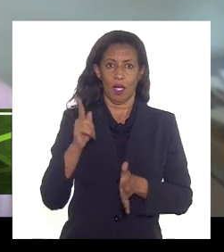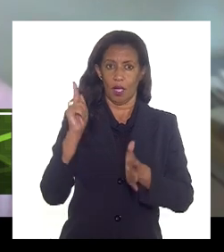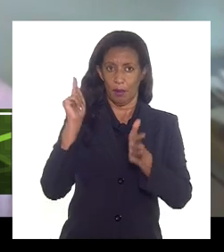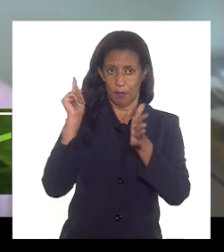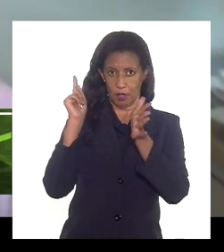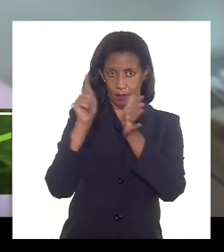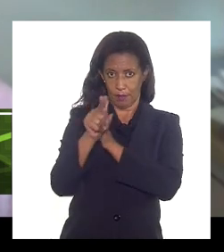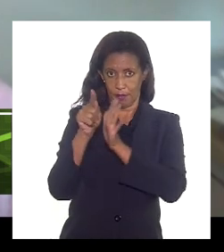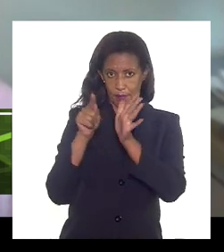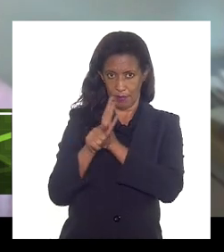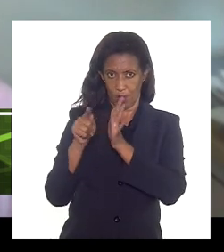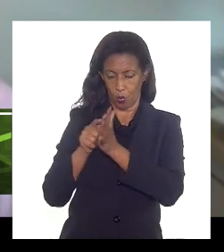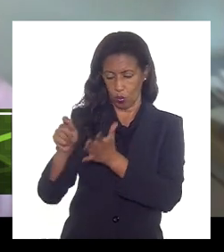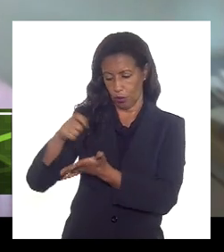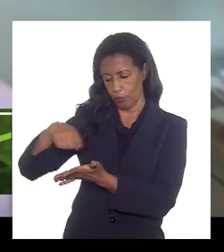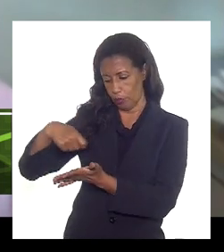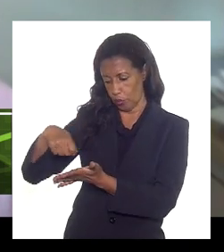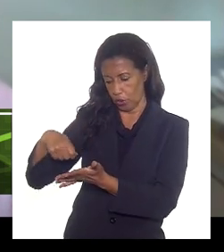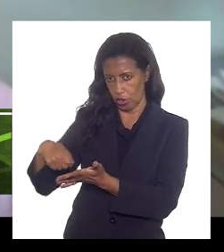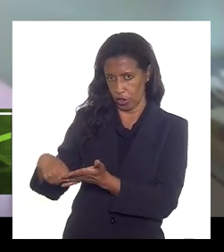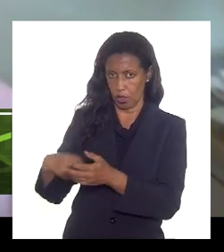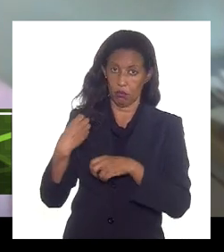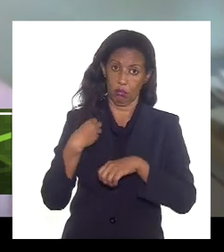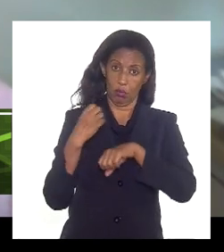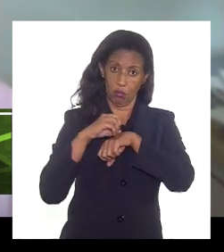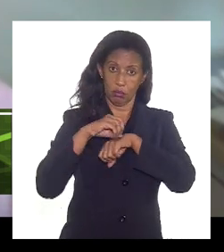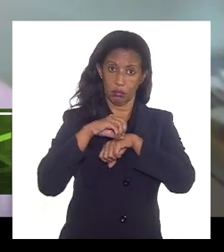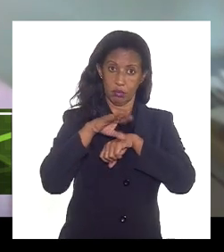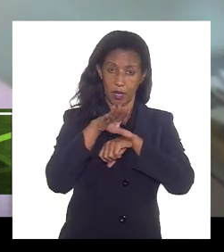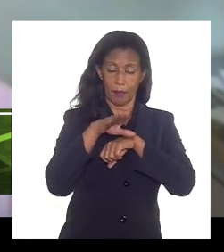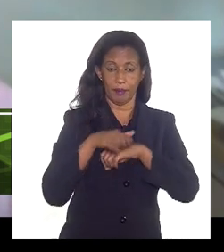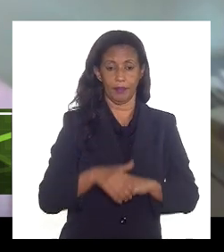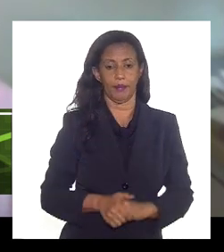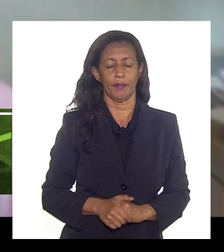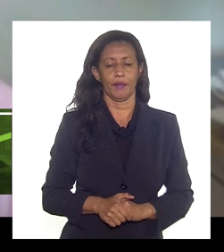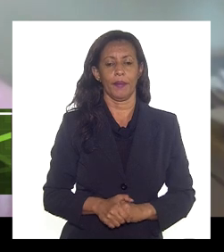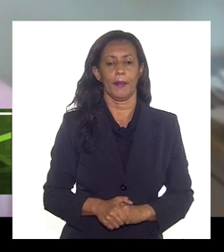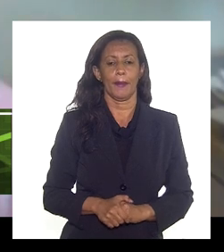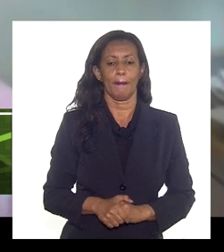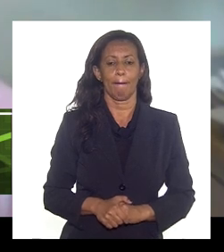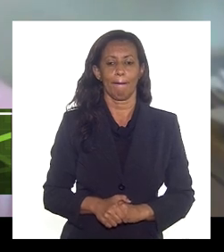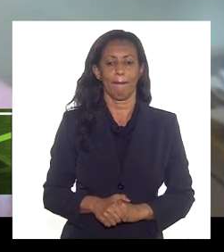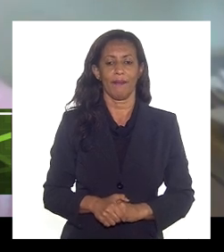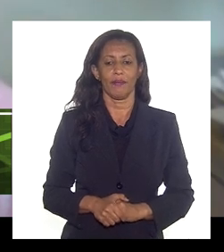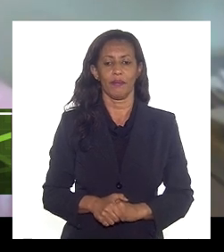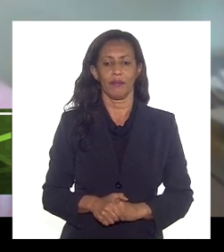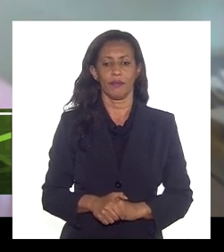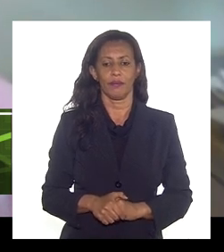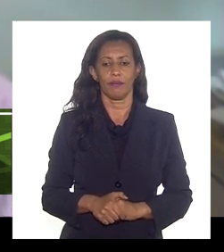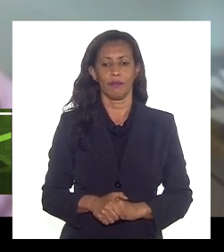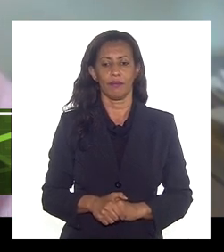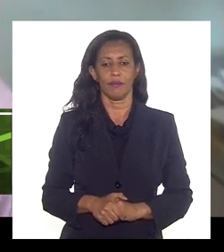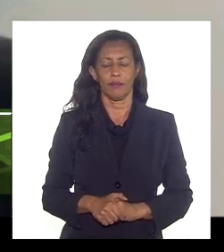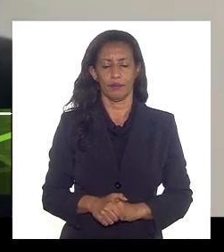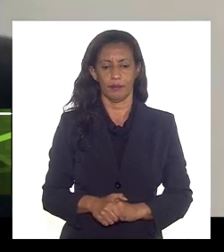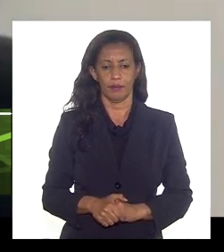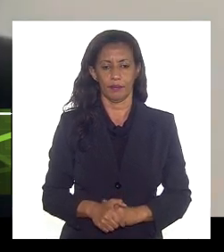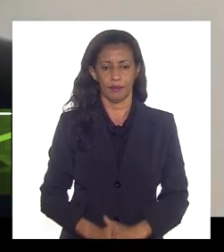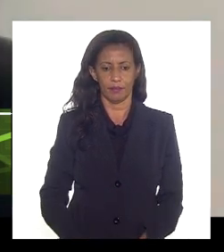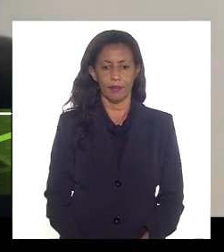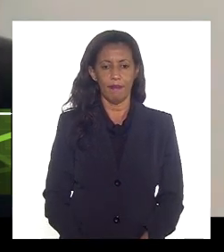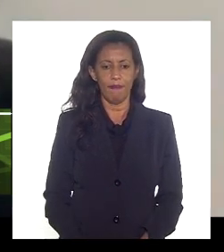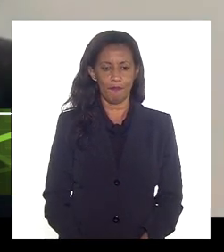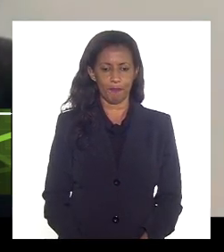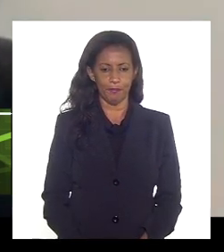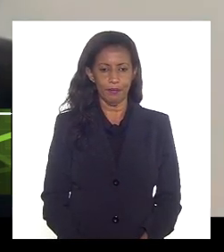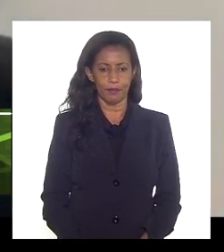e eu as encaminho acho que o senhor não puder formalmente a Petrobras por favor doutor Alvarez então deputado eu realmente